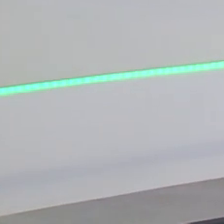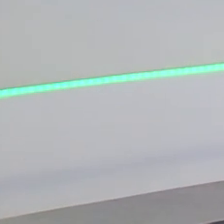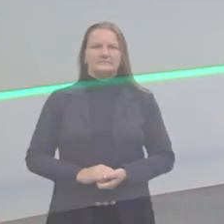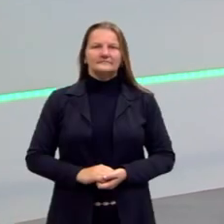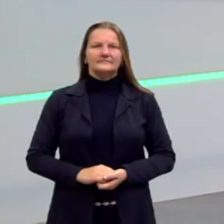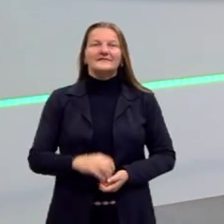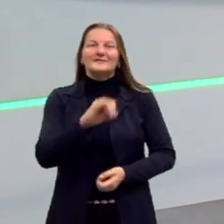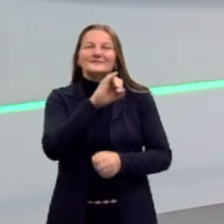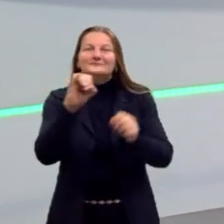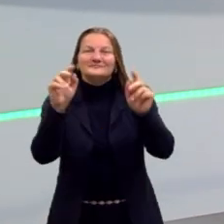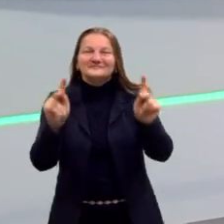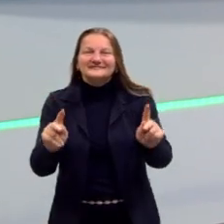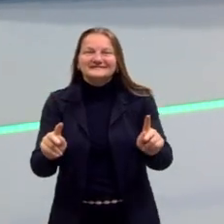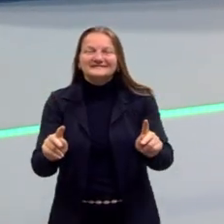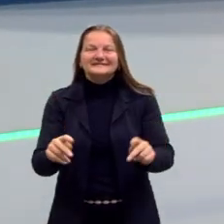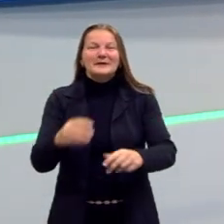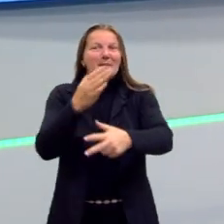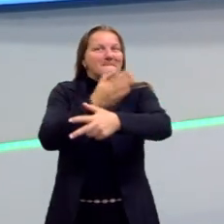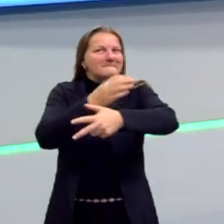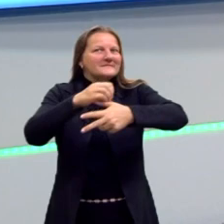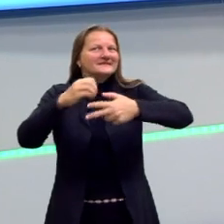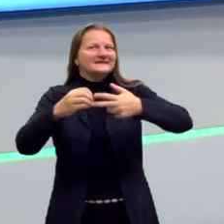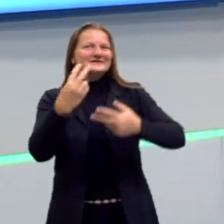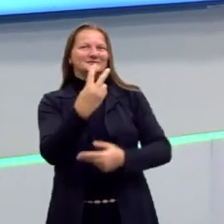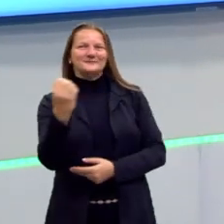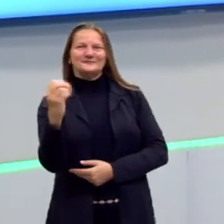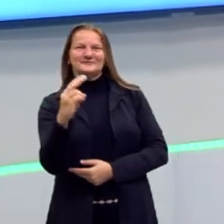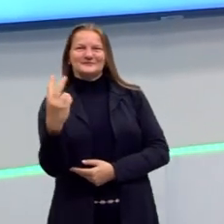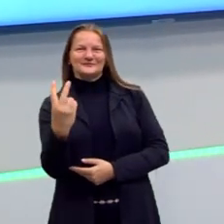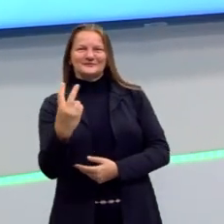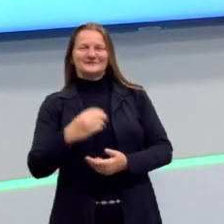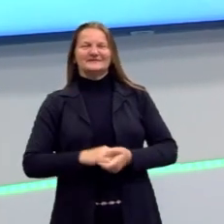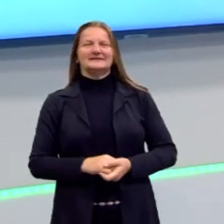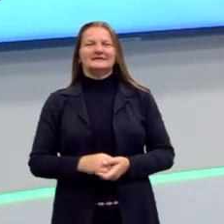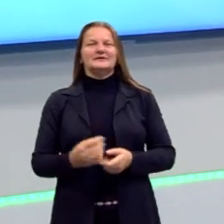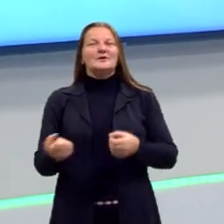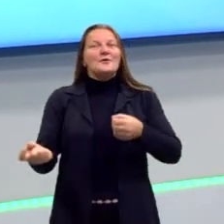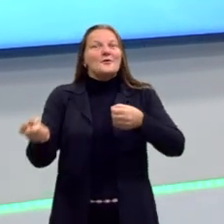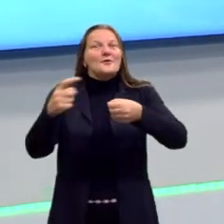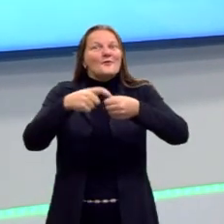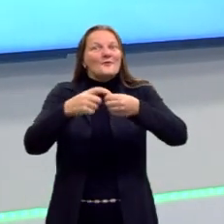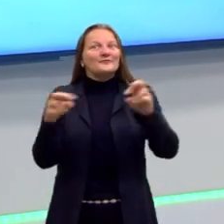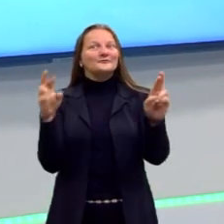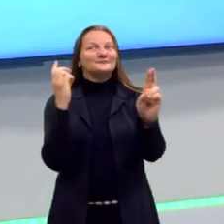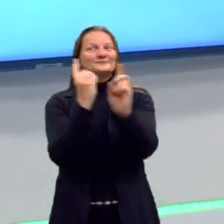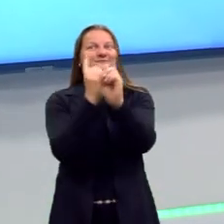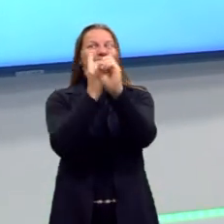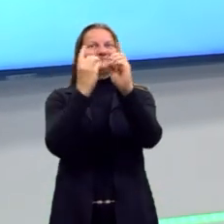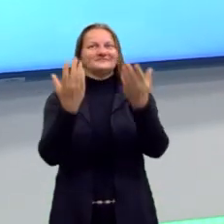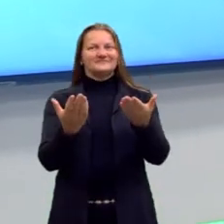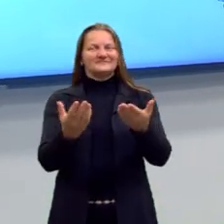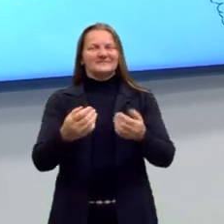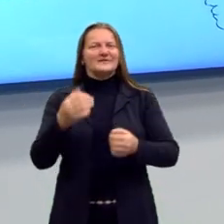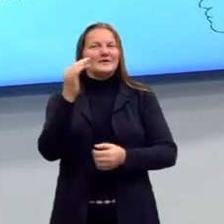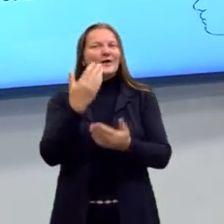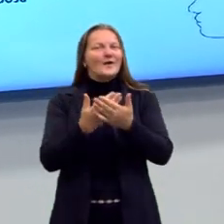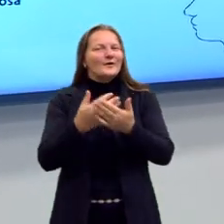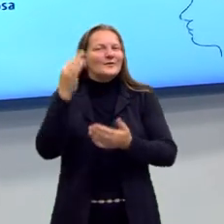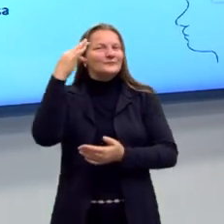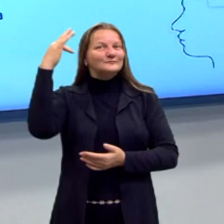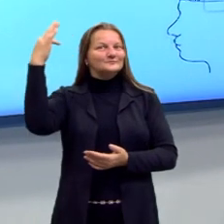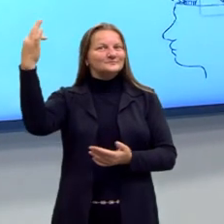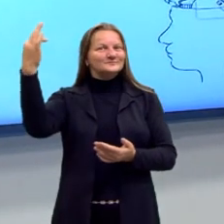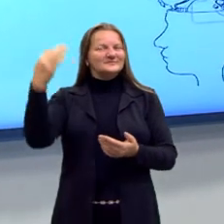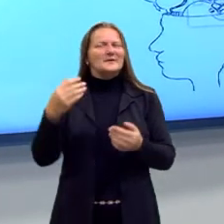E aí, como estão galera do Pré-ENEM 2022? Prazer nos reencontrarmos novamente em mais uma aula de filosofia.